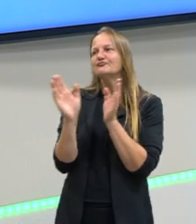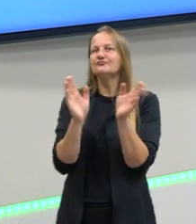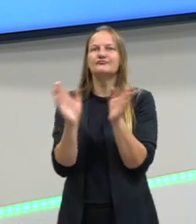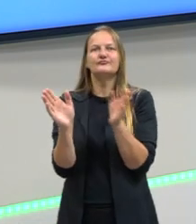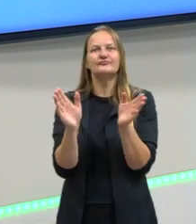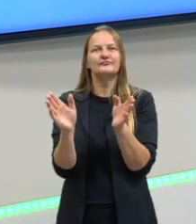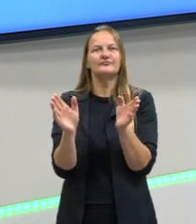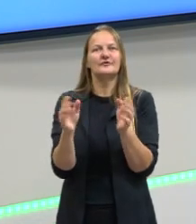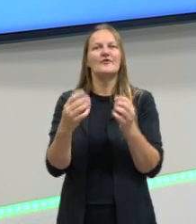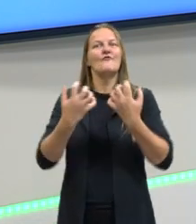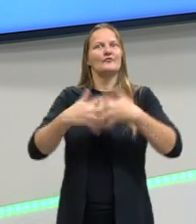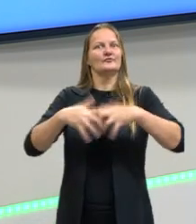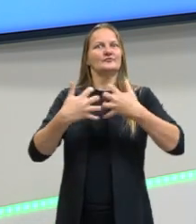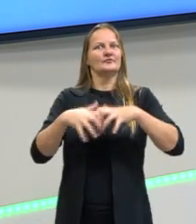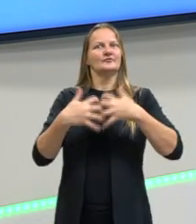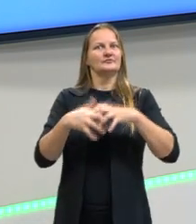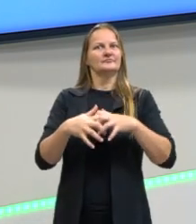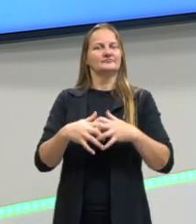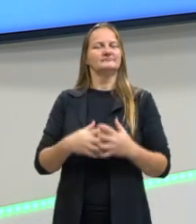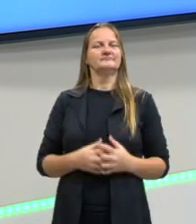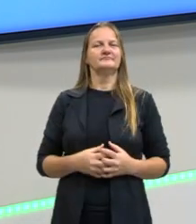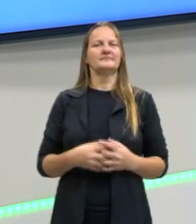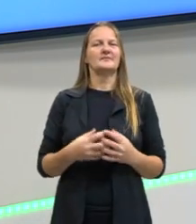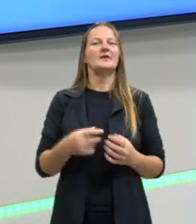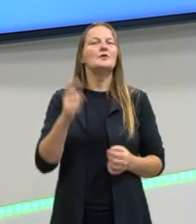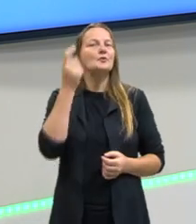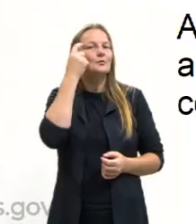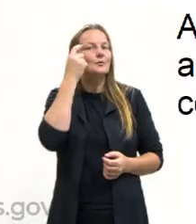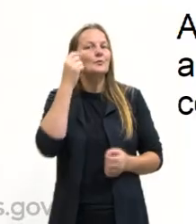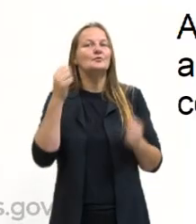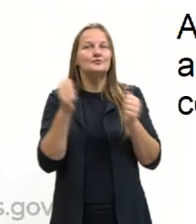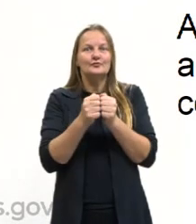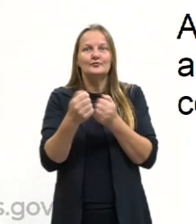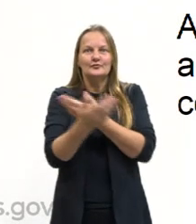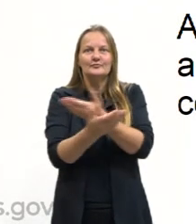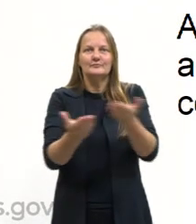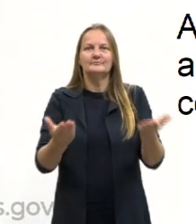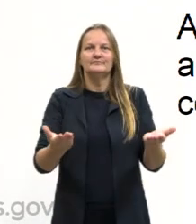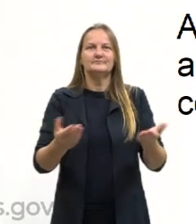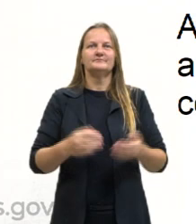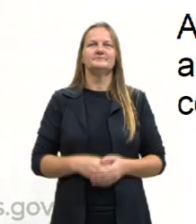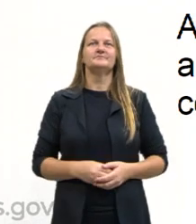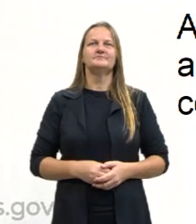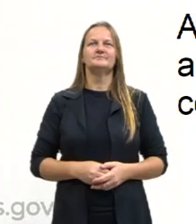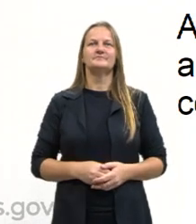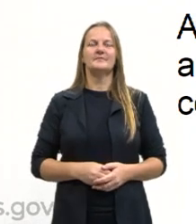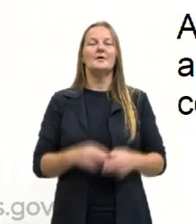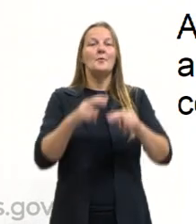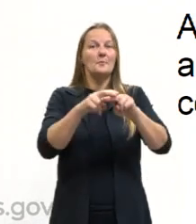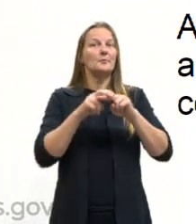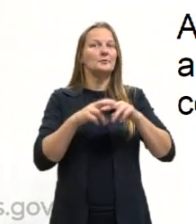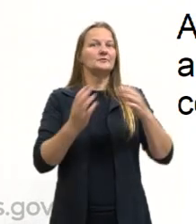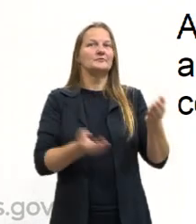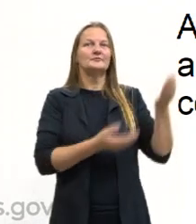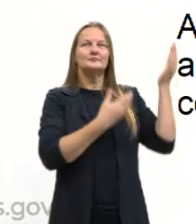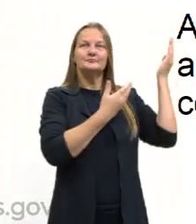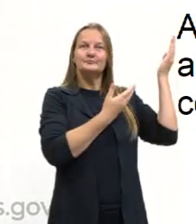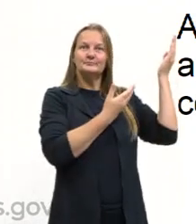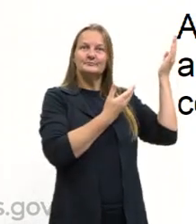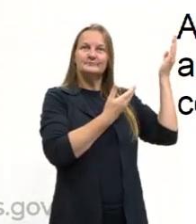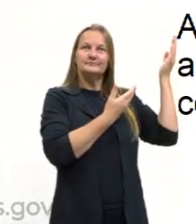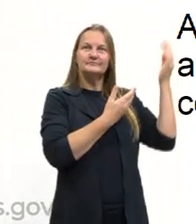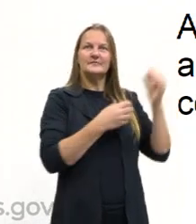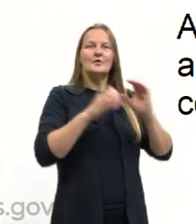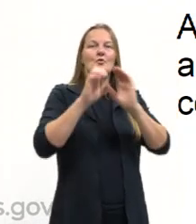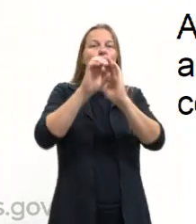funcione. Então, é sobre isso que a gente vai pensar um pouquinho hoje. E para tanto, eu trago para vocês uma